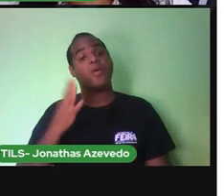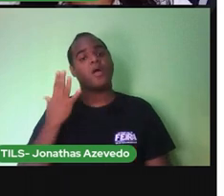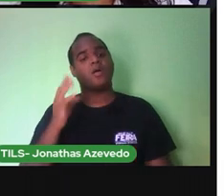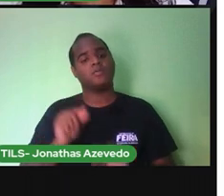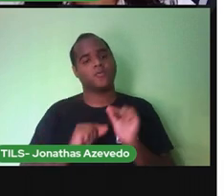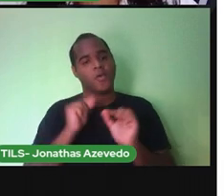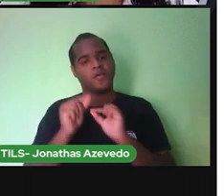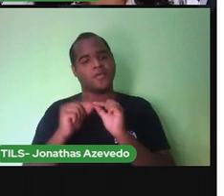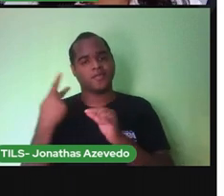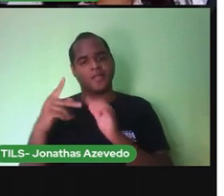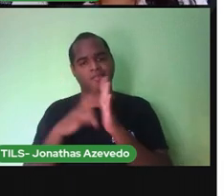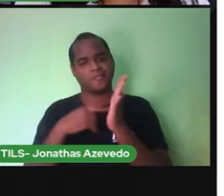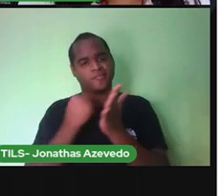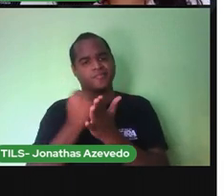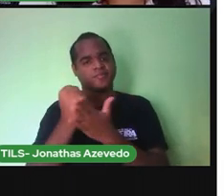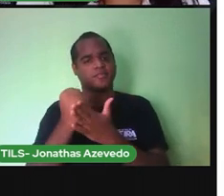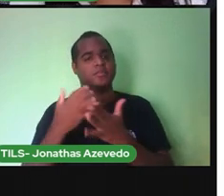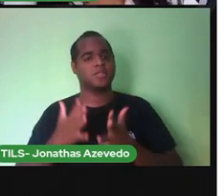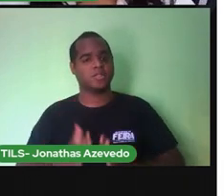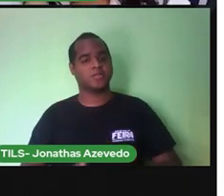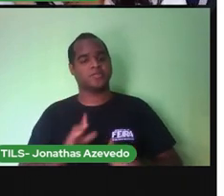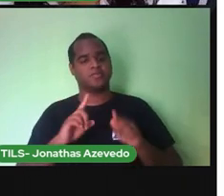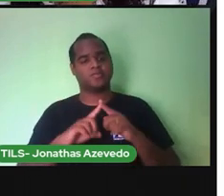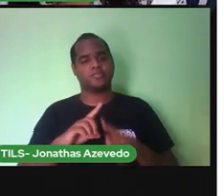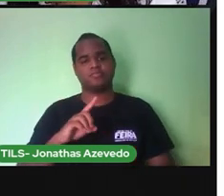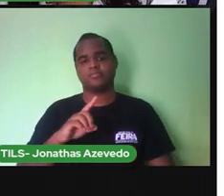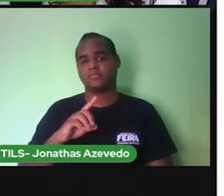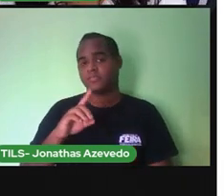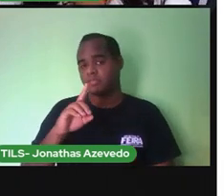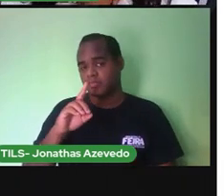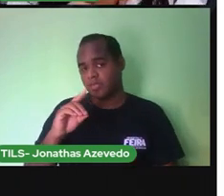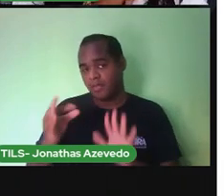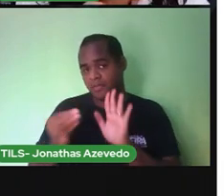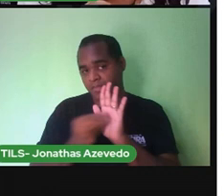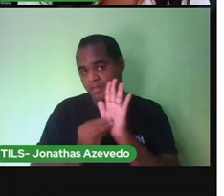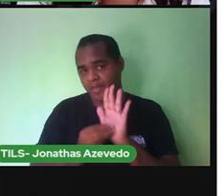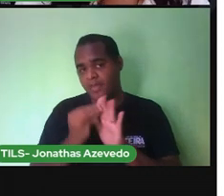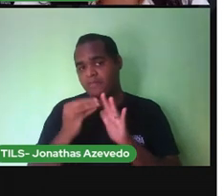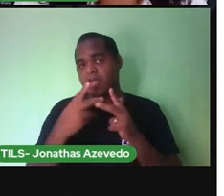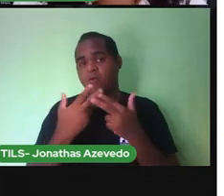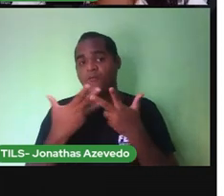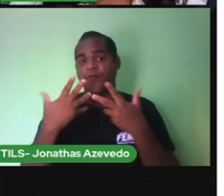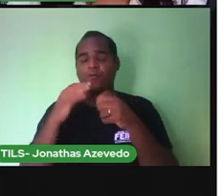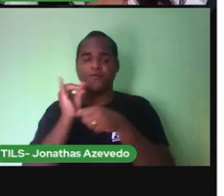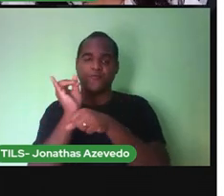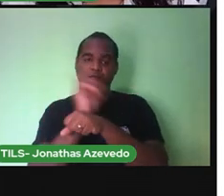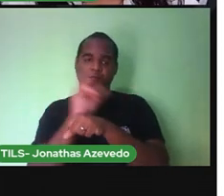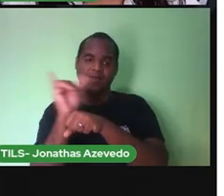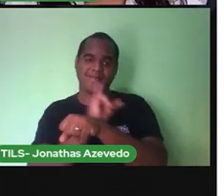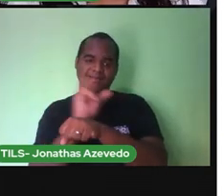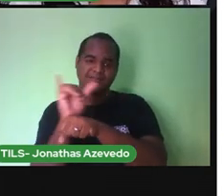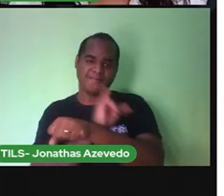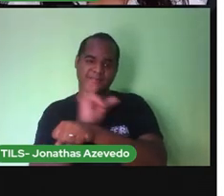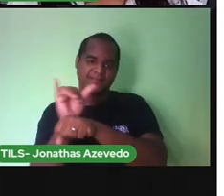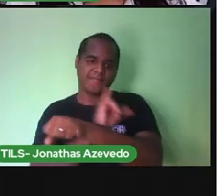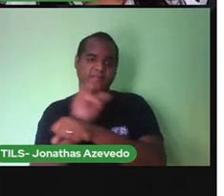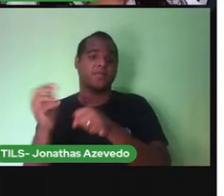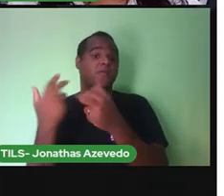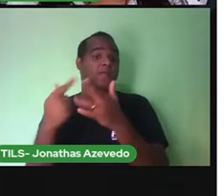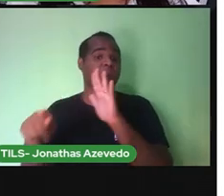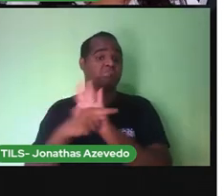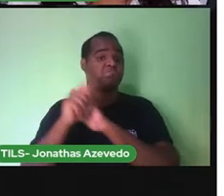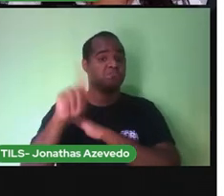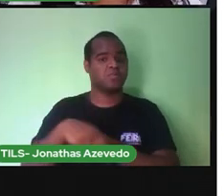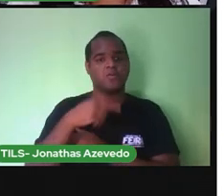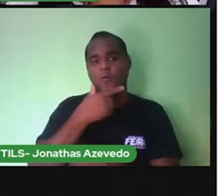sua certidão tem dados e informações sobre você e com a ajuda de um